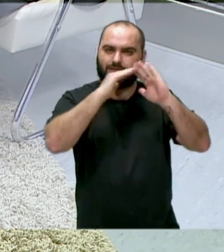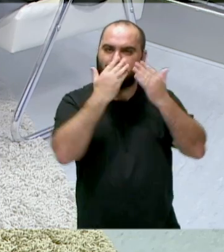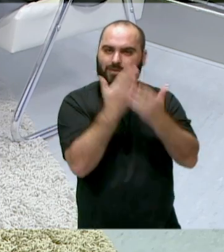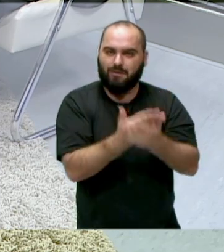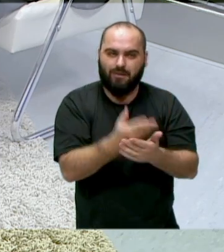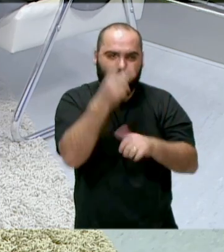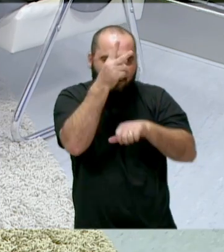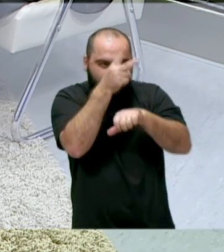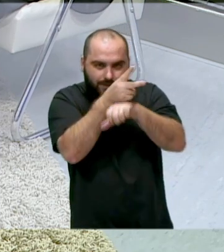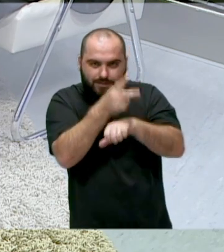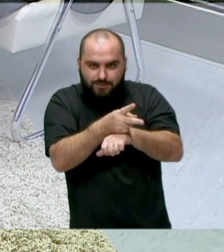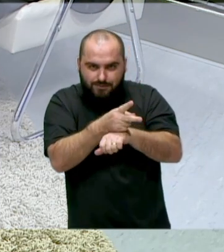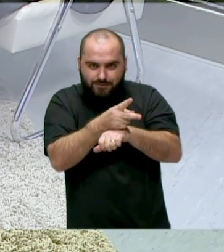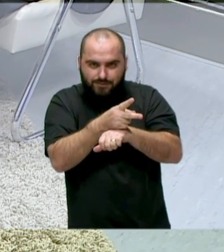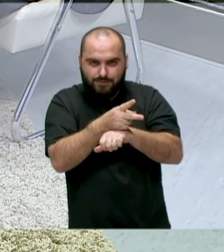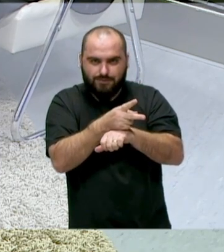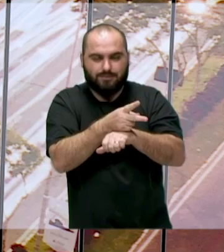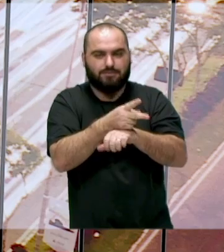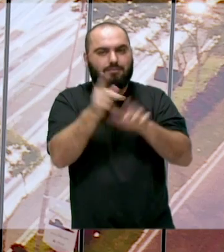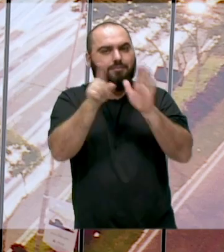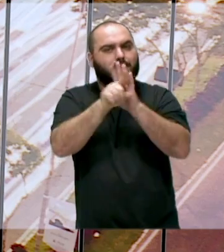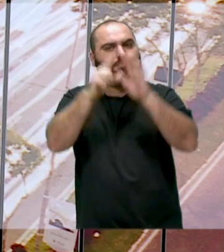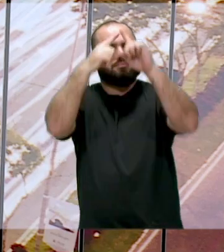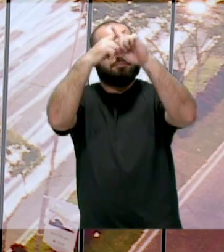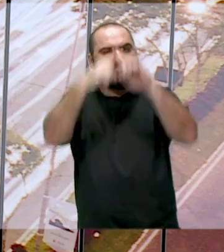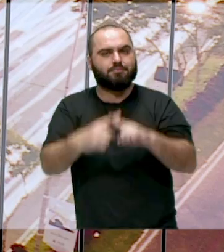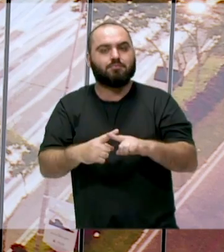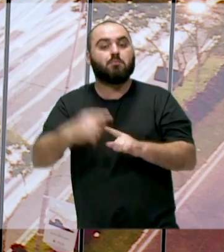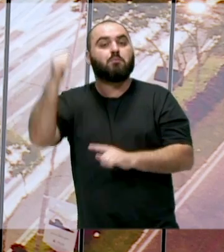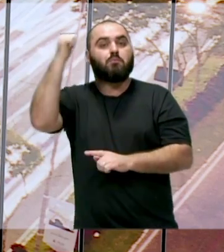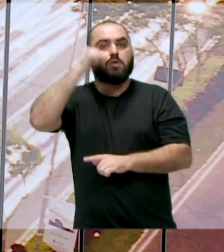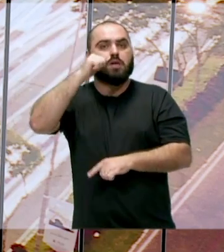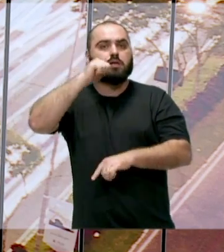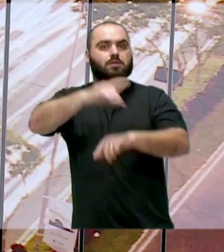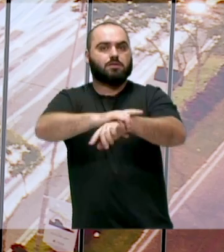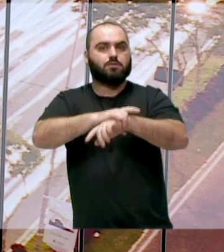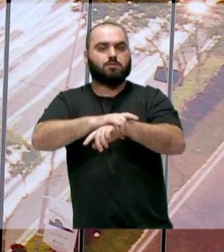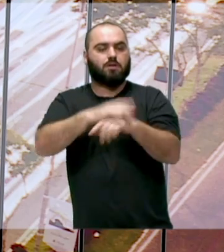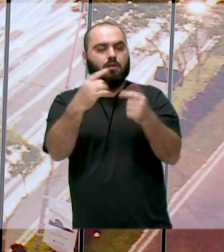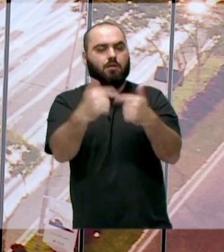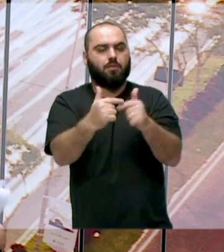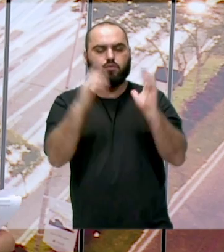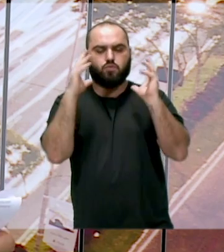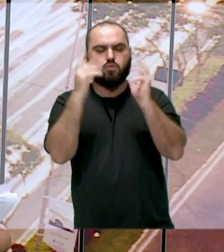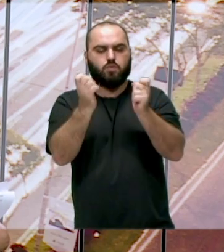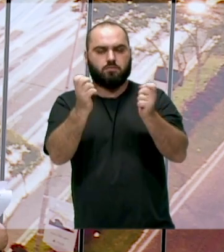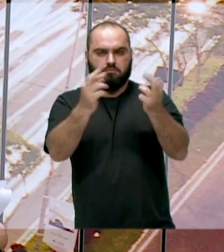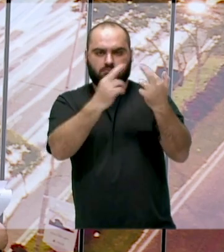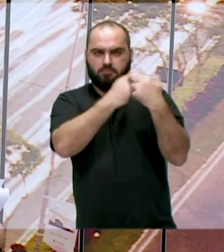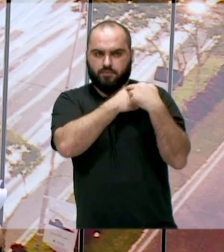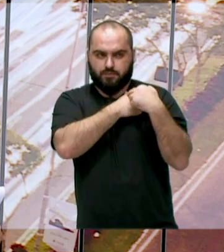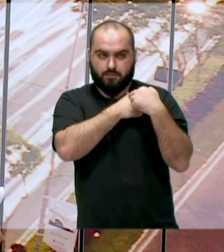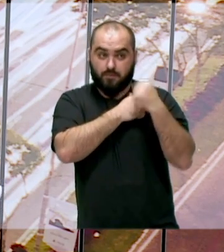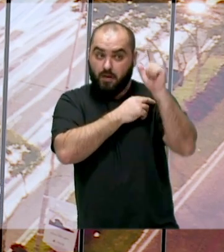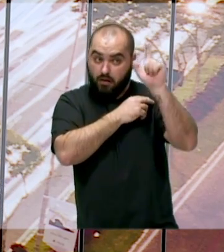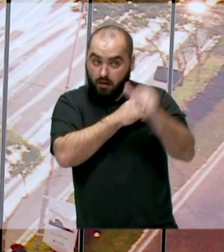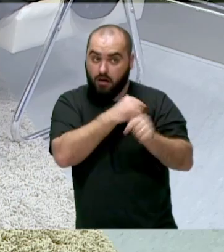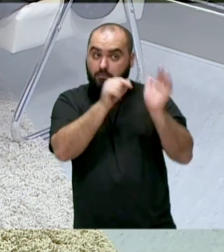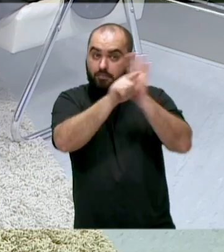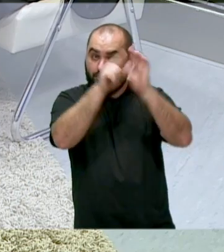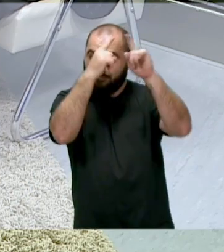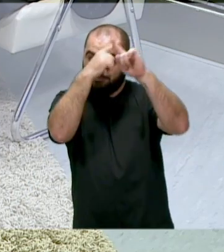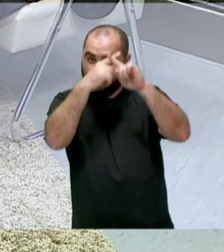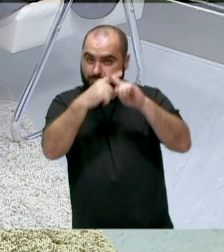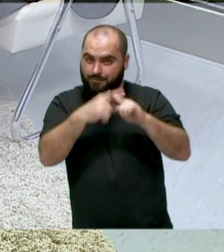reforçar a campanha Mulher Segura Tarefa de Todos. Esse é o título, na verdade, do concurso de